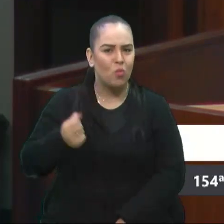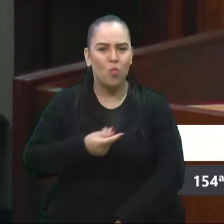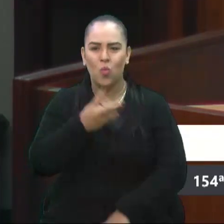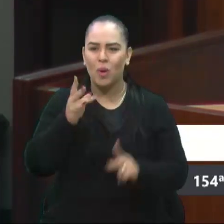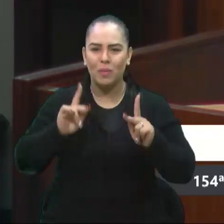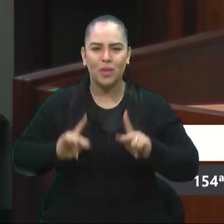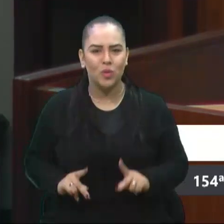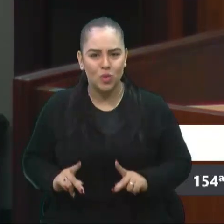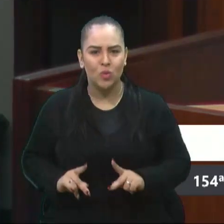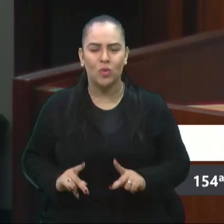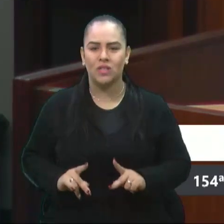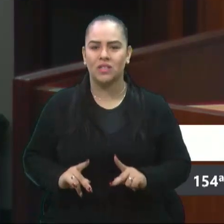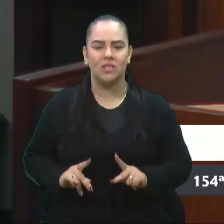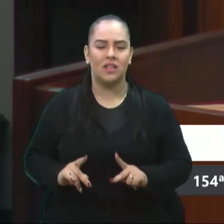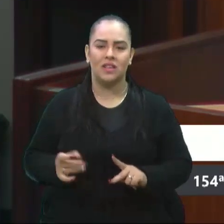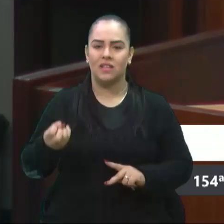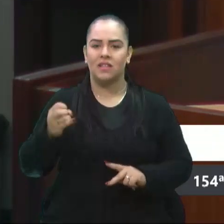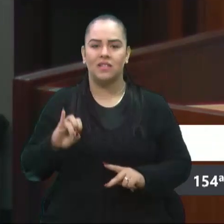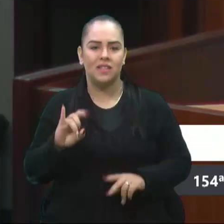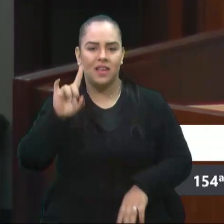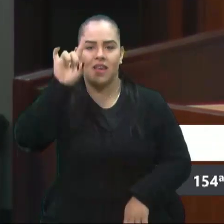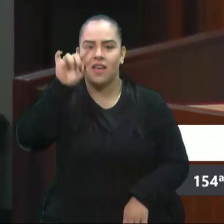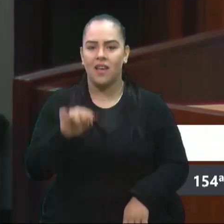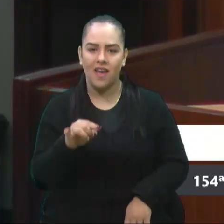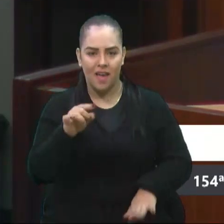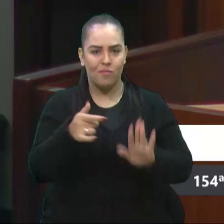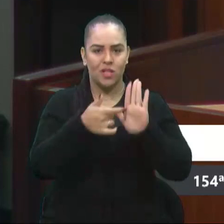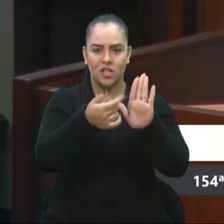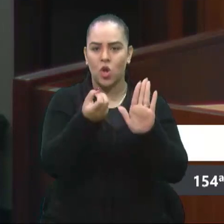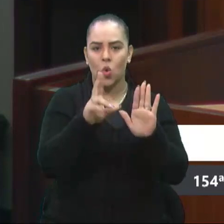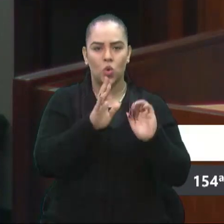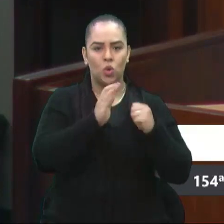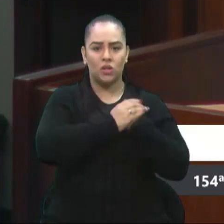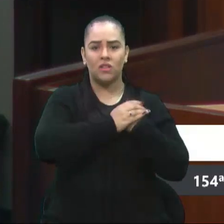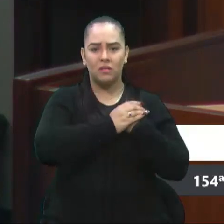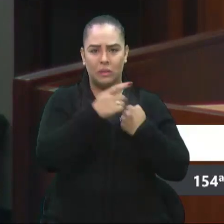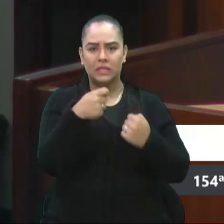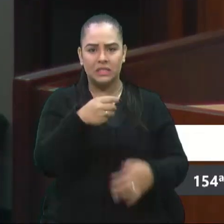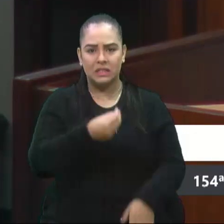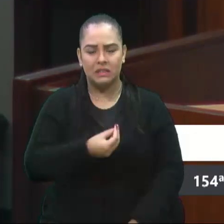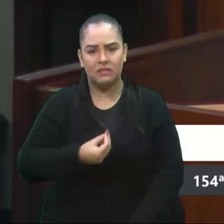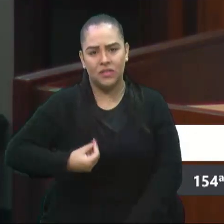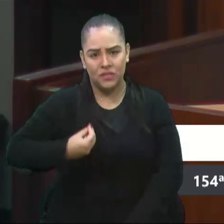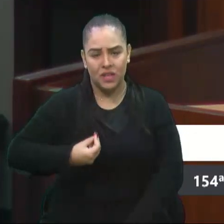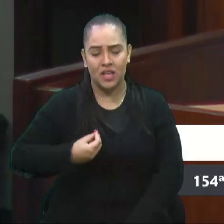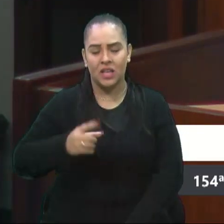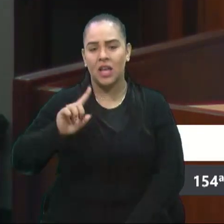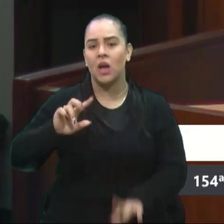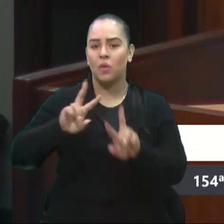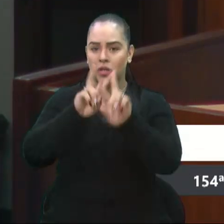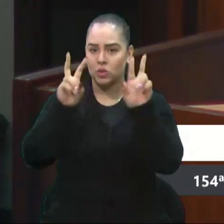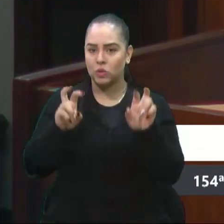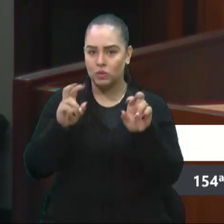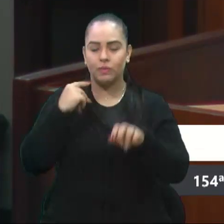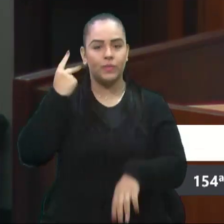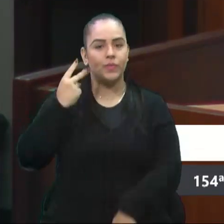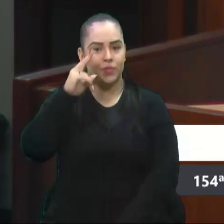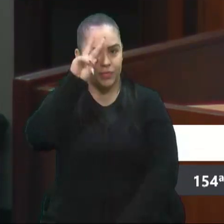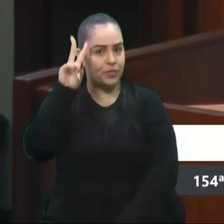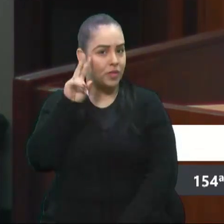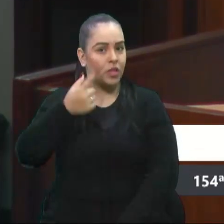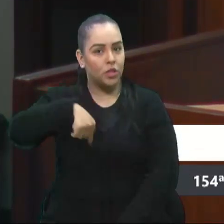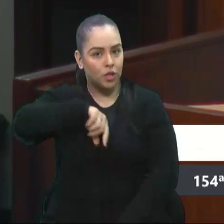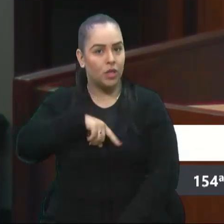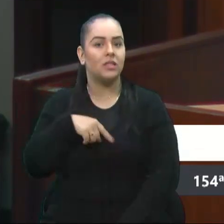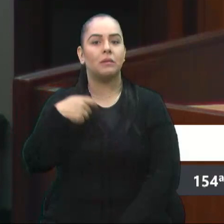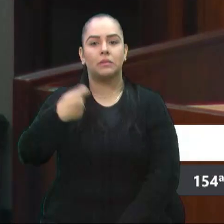públicas ou anônimas têm que passar por isso ainda? Então, esse é um tema, vereador, pelo Sinuês, que a gente tem